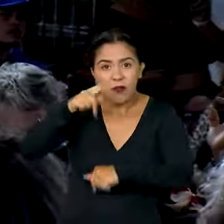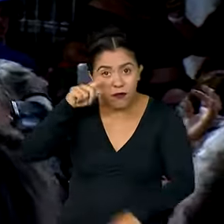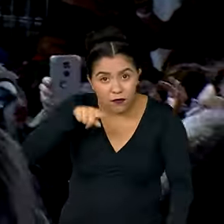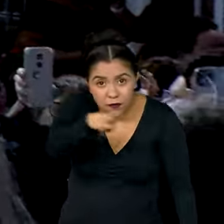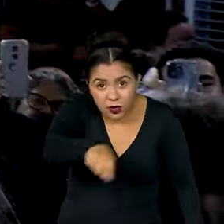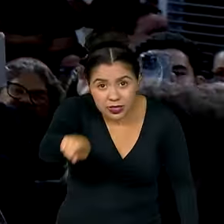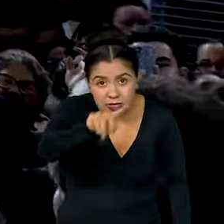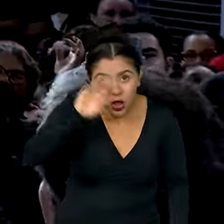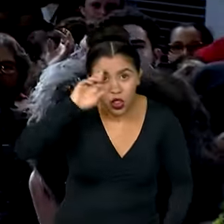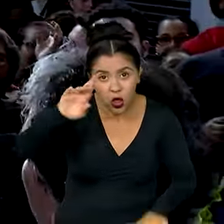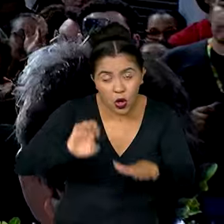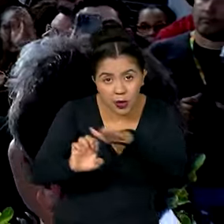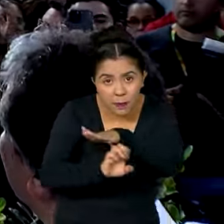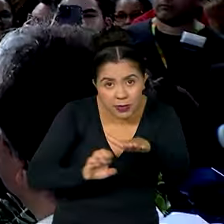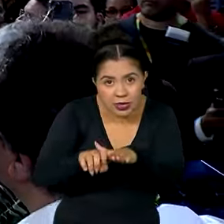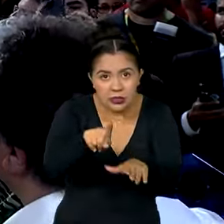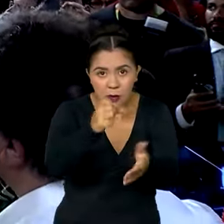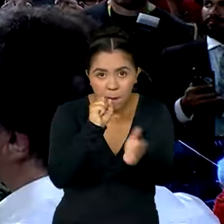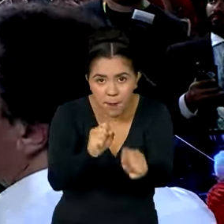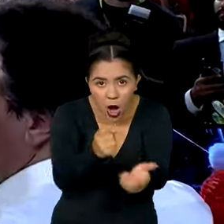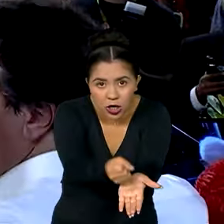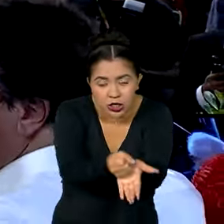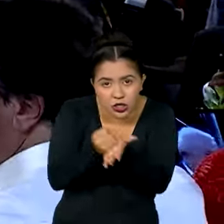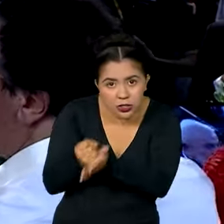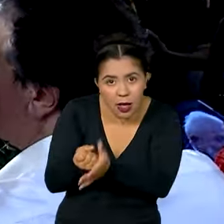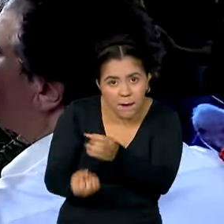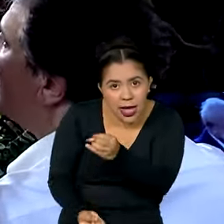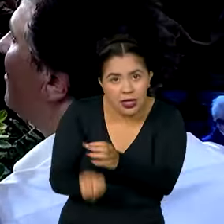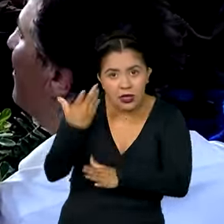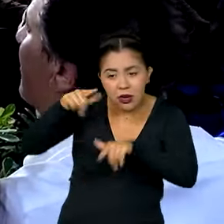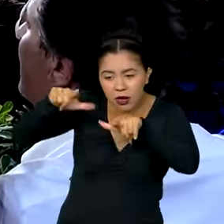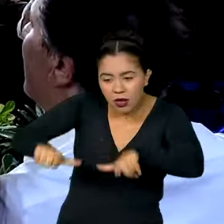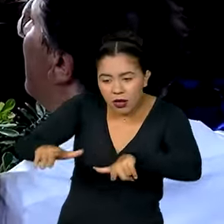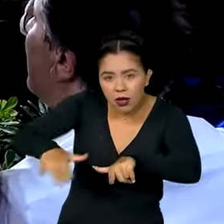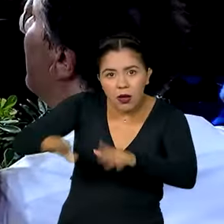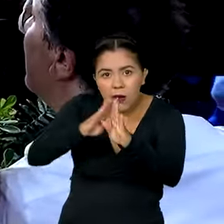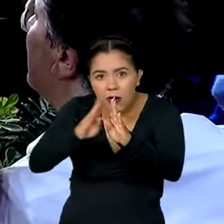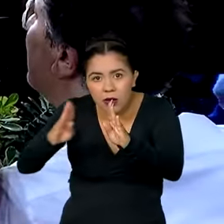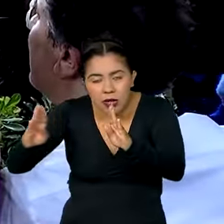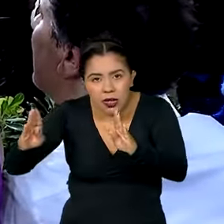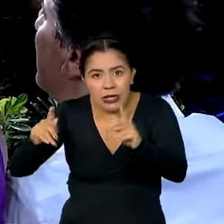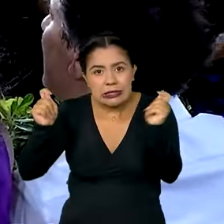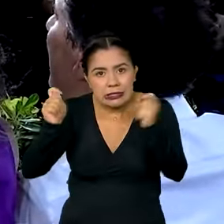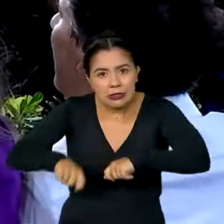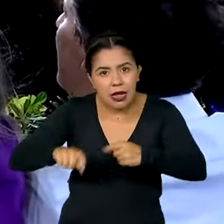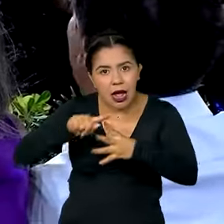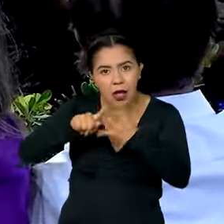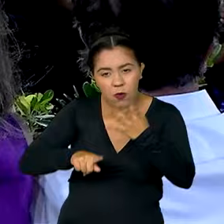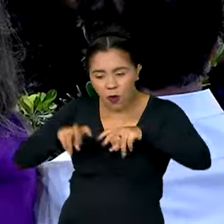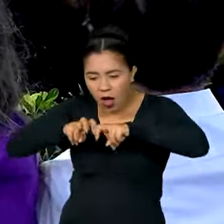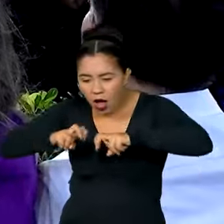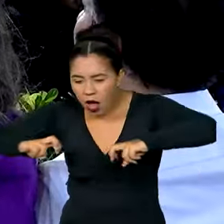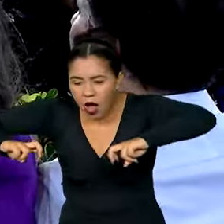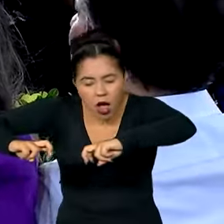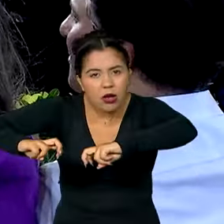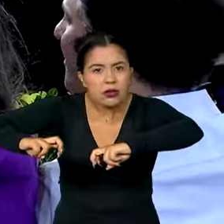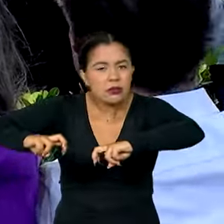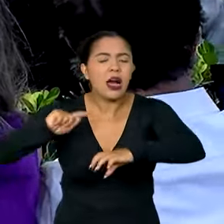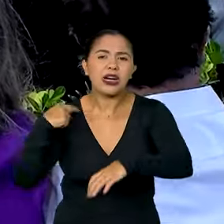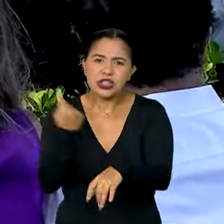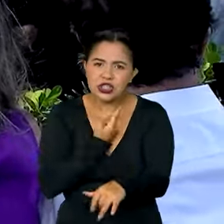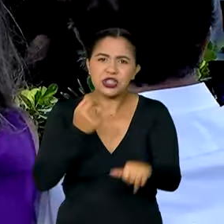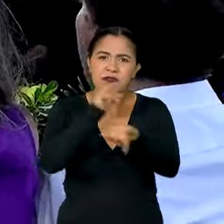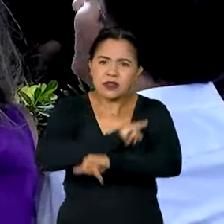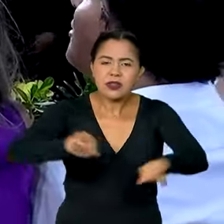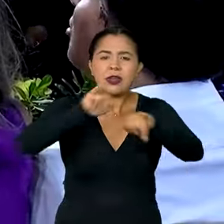para fazer uma pequena biblioteca vinha, que cabe a quatro pessoas sentadas, cinco pessoas sentadas, a gente vai fazer campanha